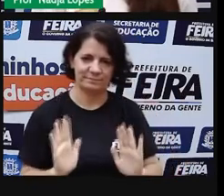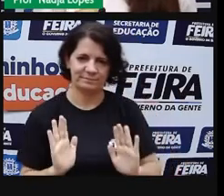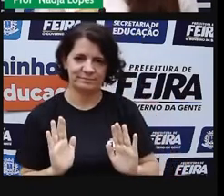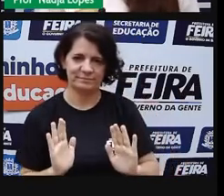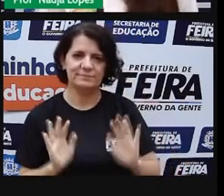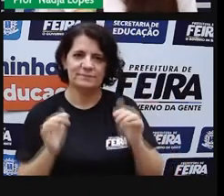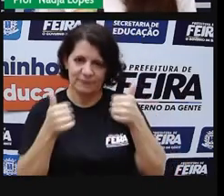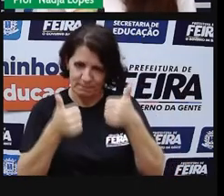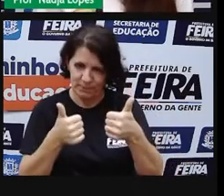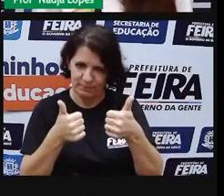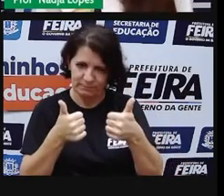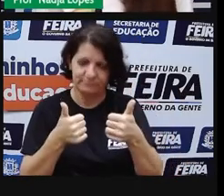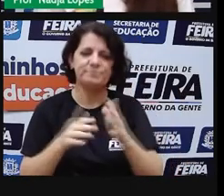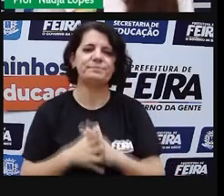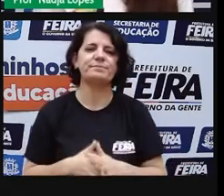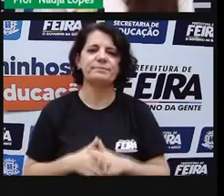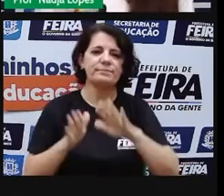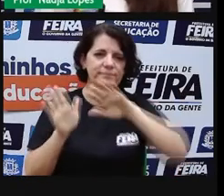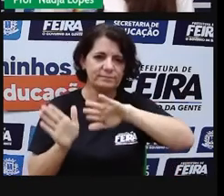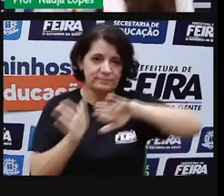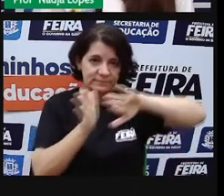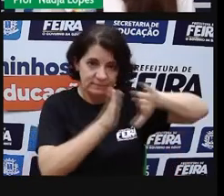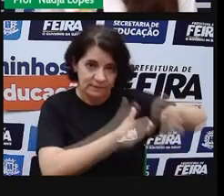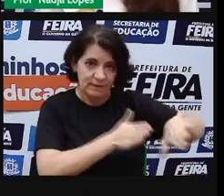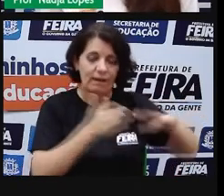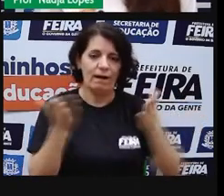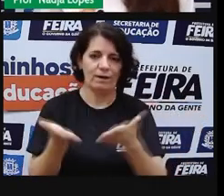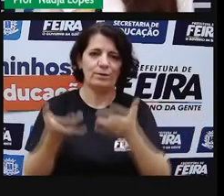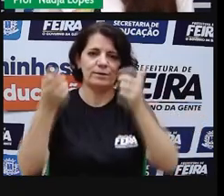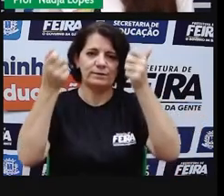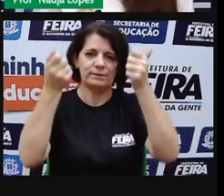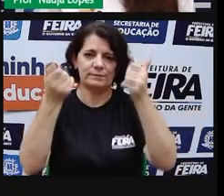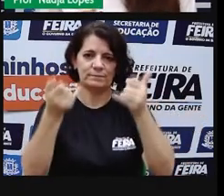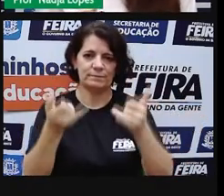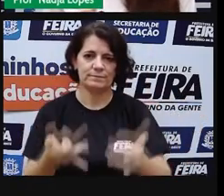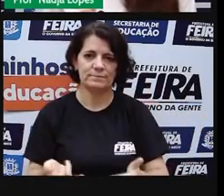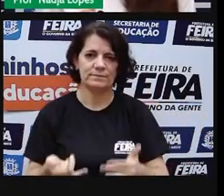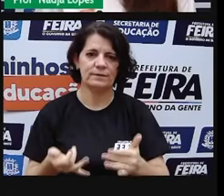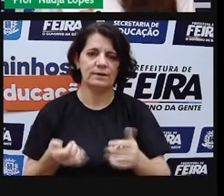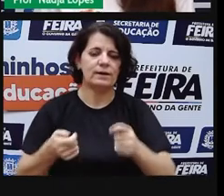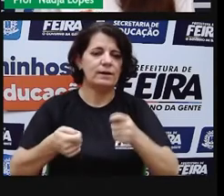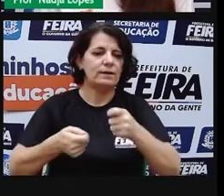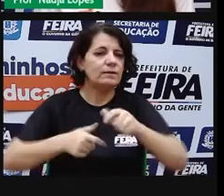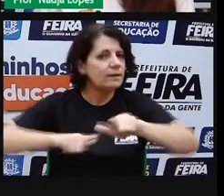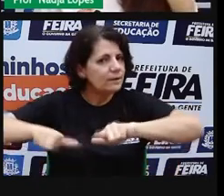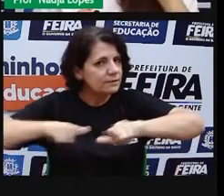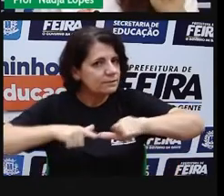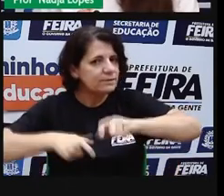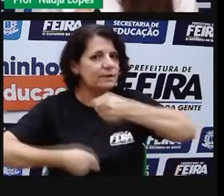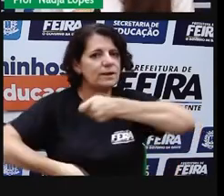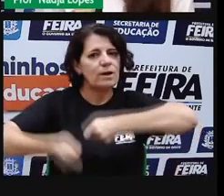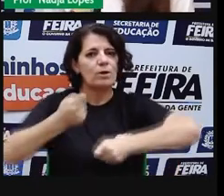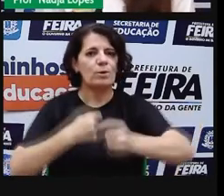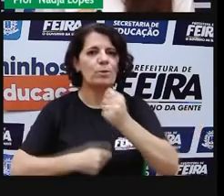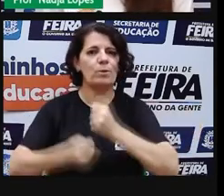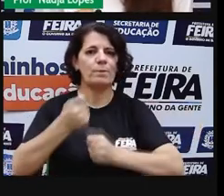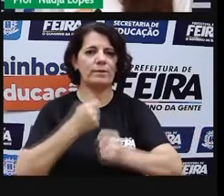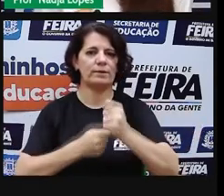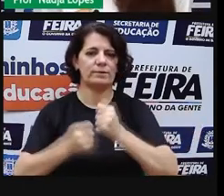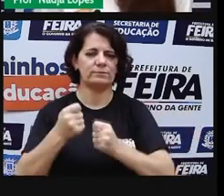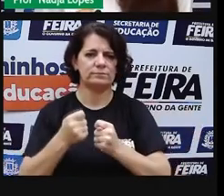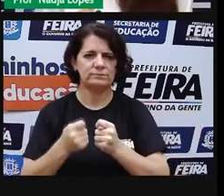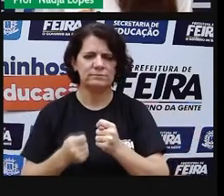agora a gente vai entrar no assunto, propriamente dito da aula, que é atividades econômicas. Mas, o que você entende por